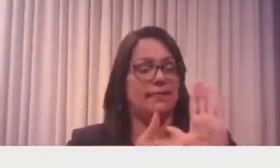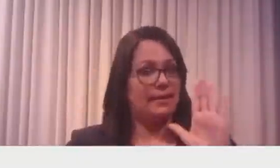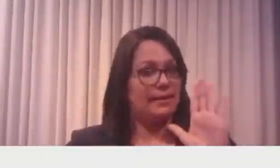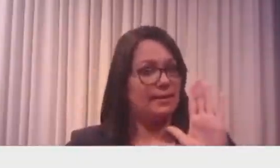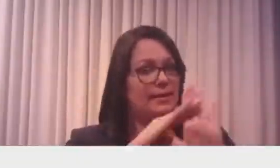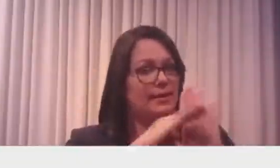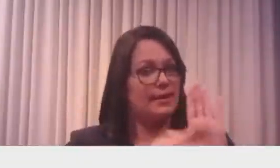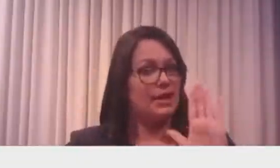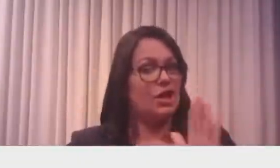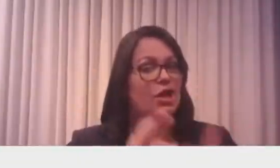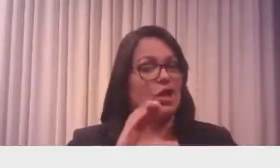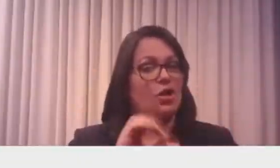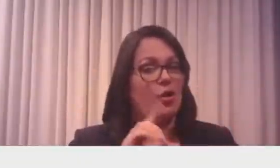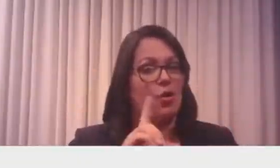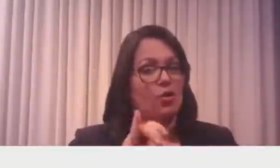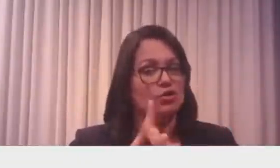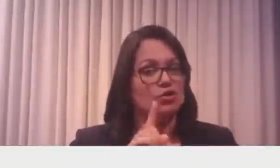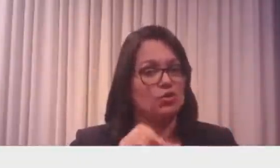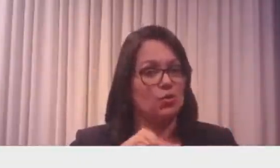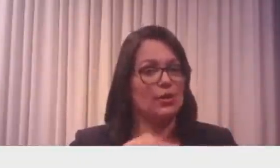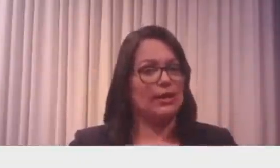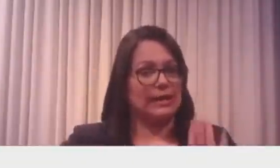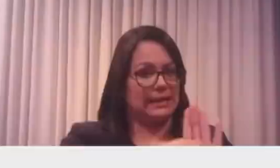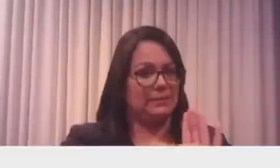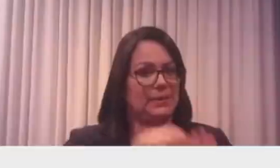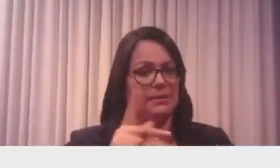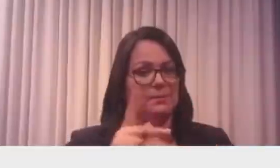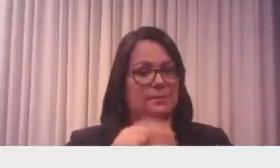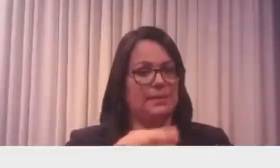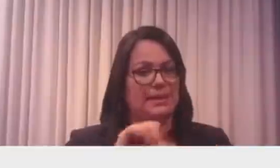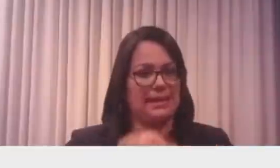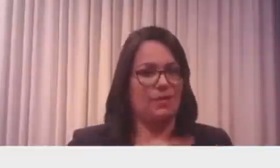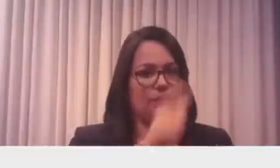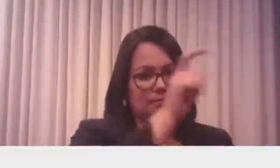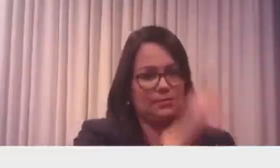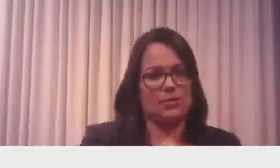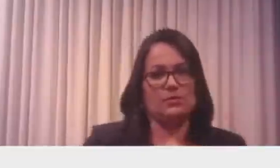Vamos lá, pessoal. Omitir-se ou contrapor-se